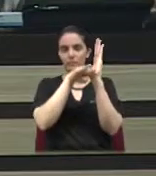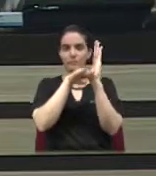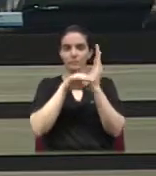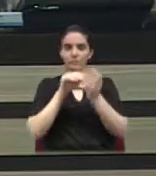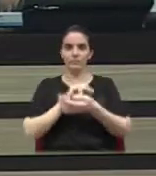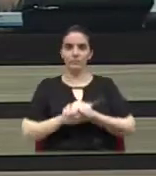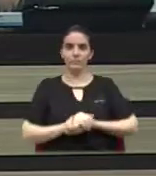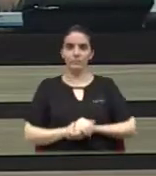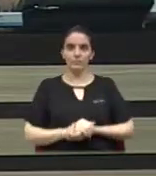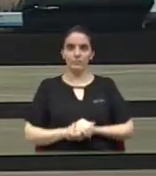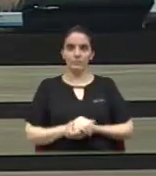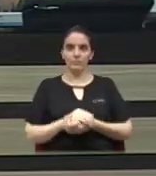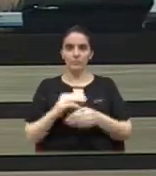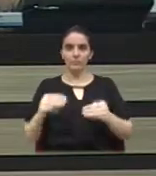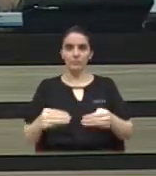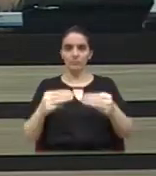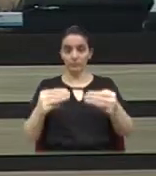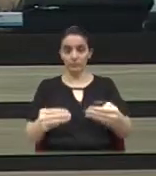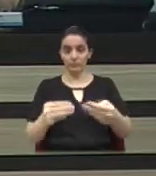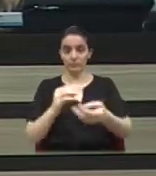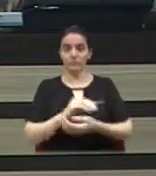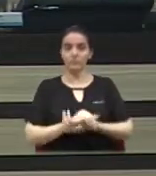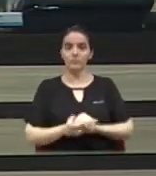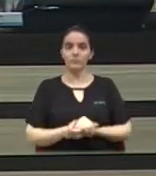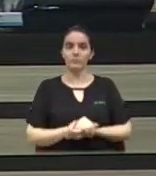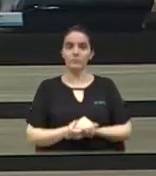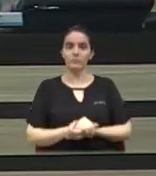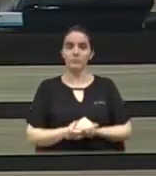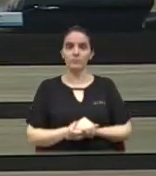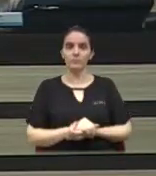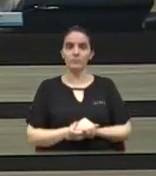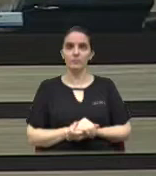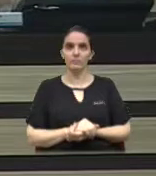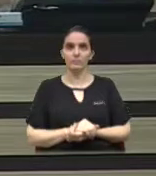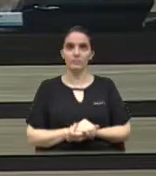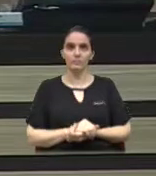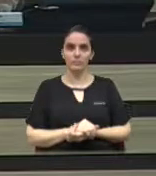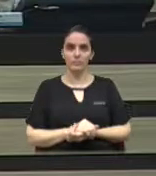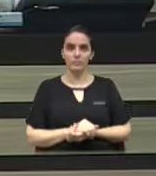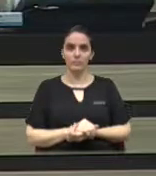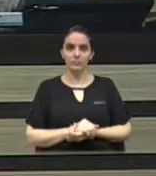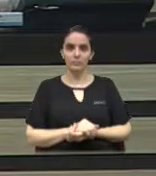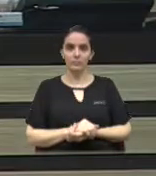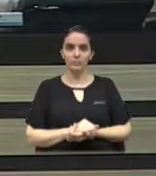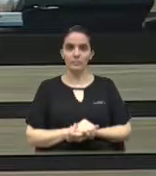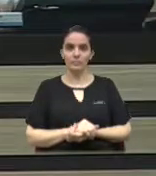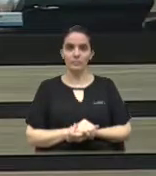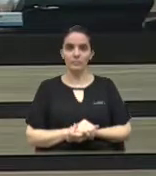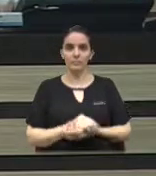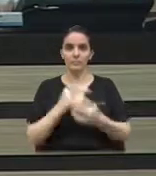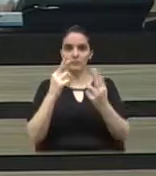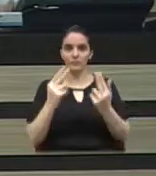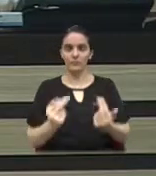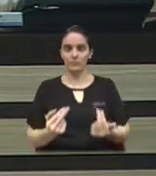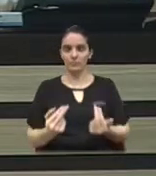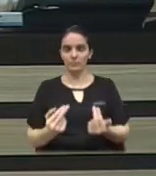versão de moção, número de moção, para que seja feita a leitura da moção